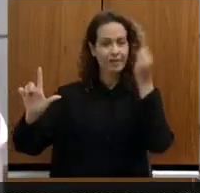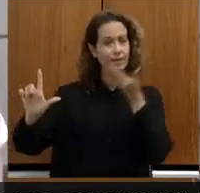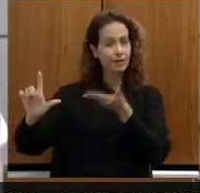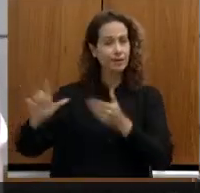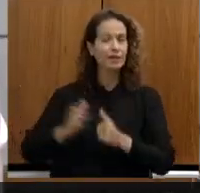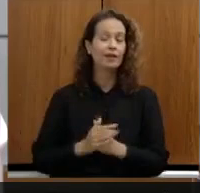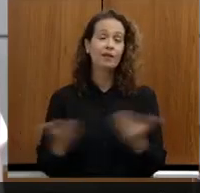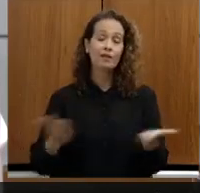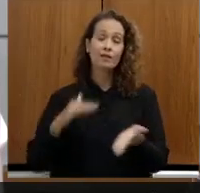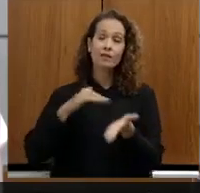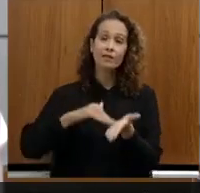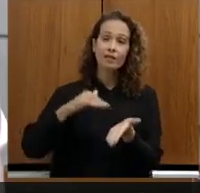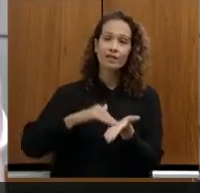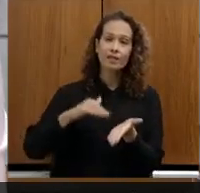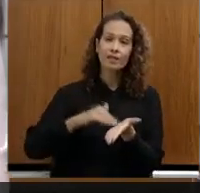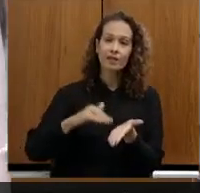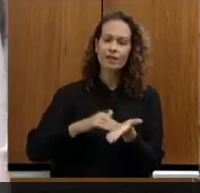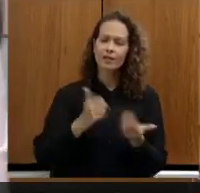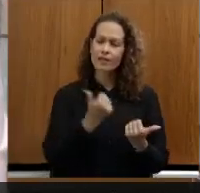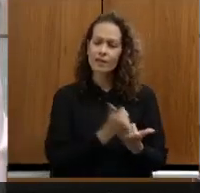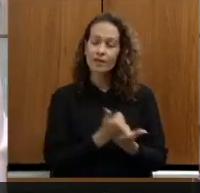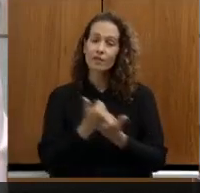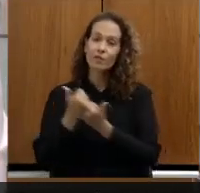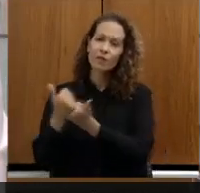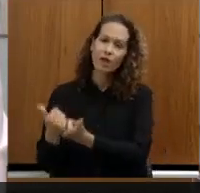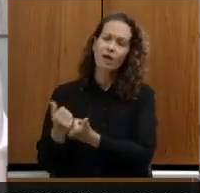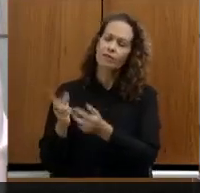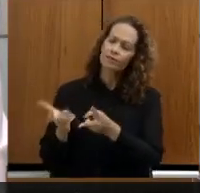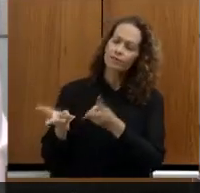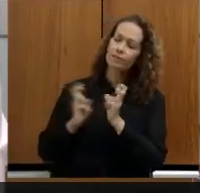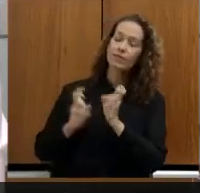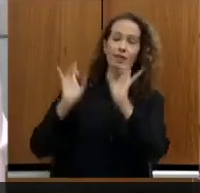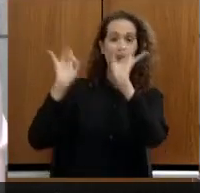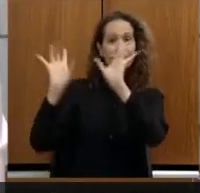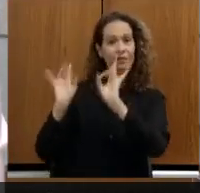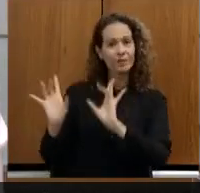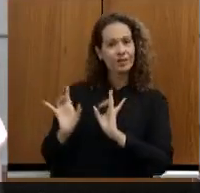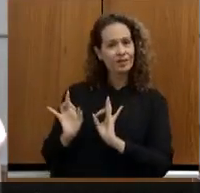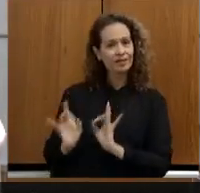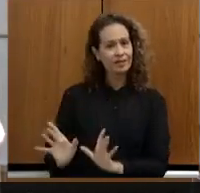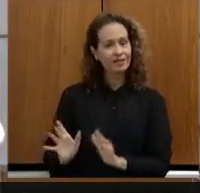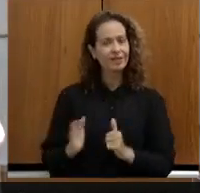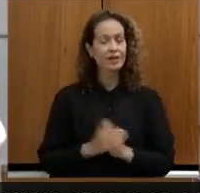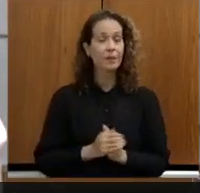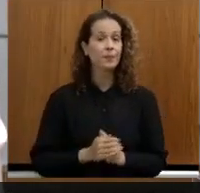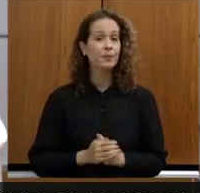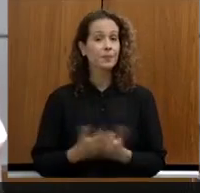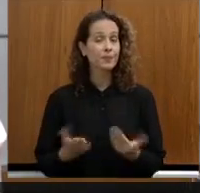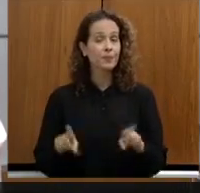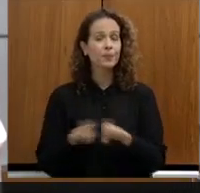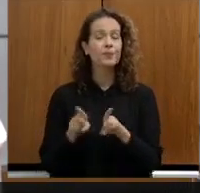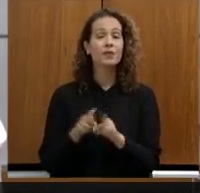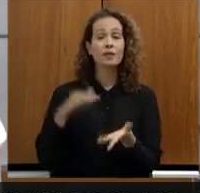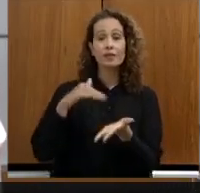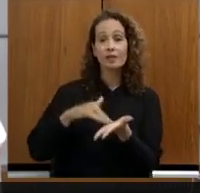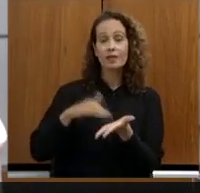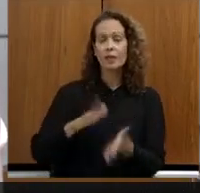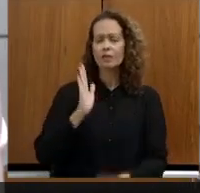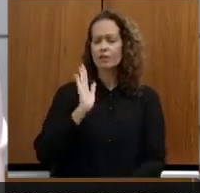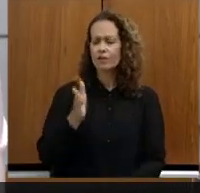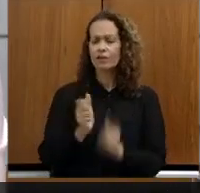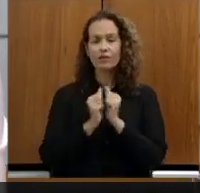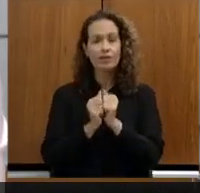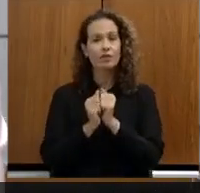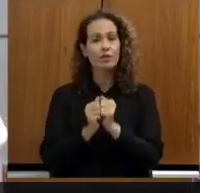Secretaria tem dado, tem tido um olhar especial para a gente, inclusive a secretária já esteve conosco lá,